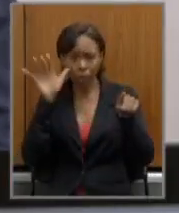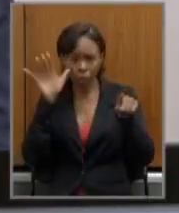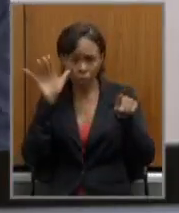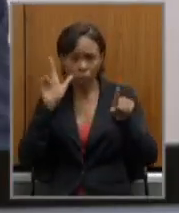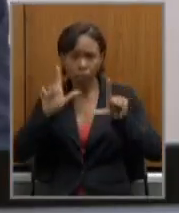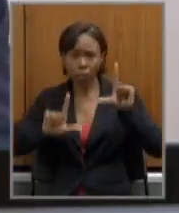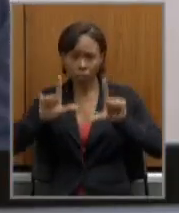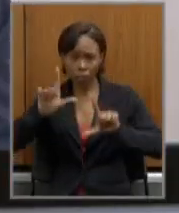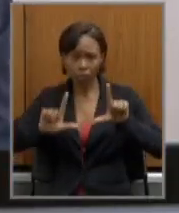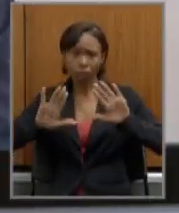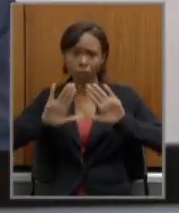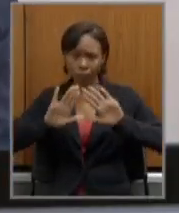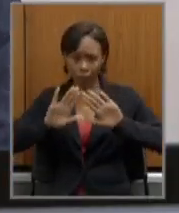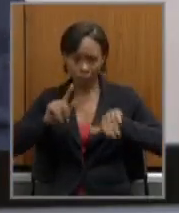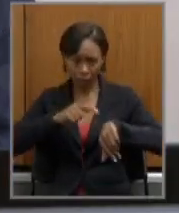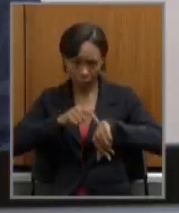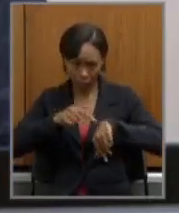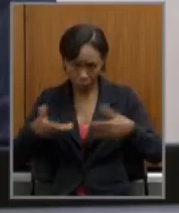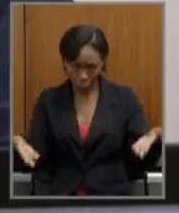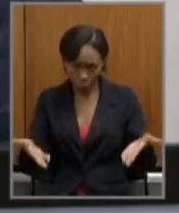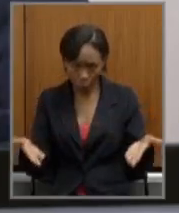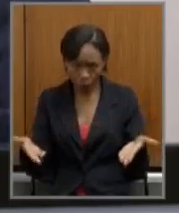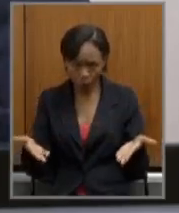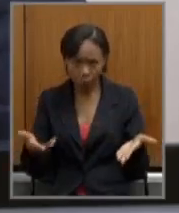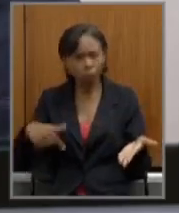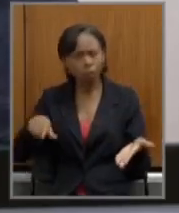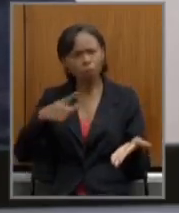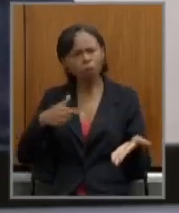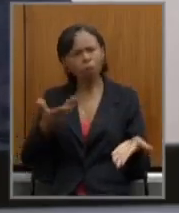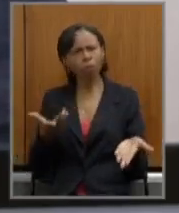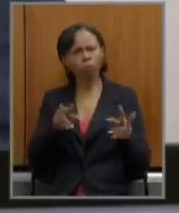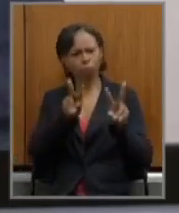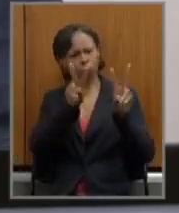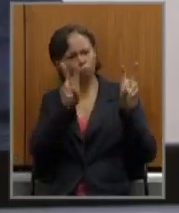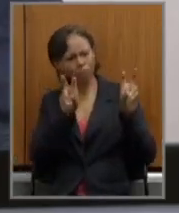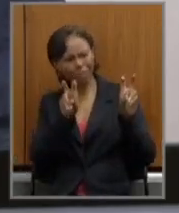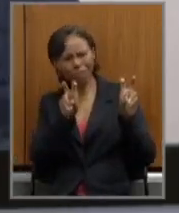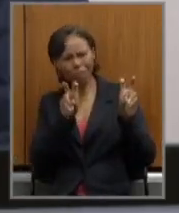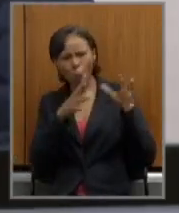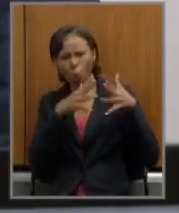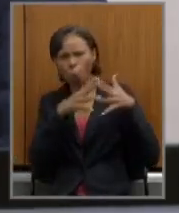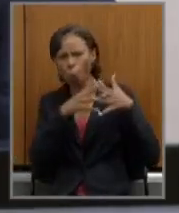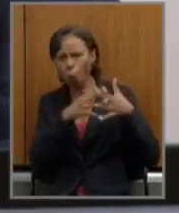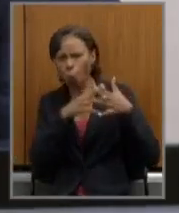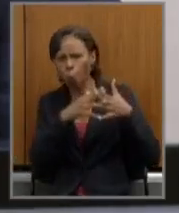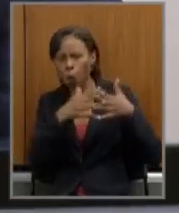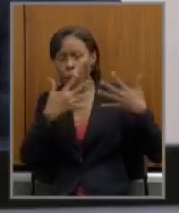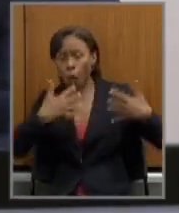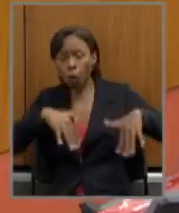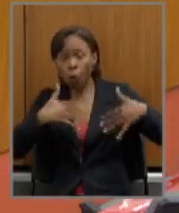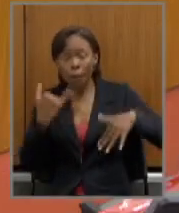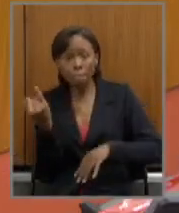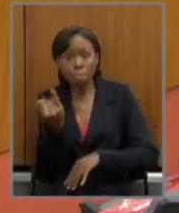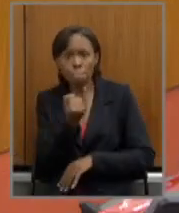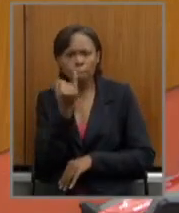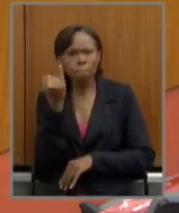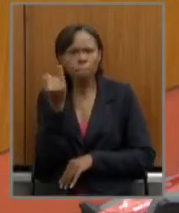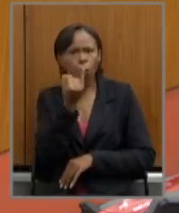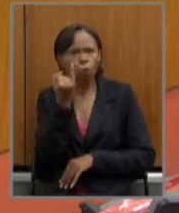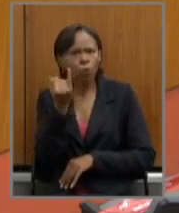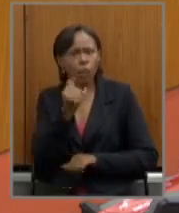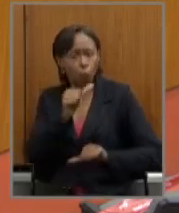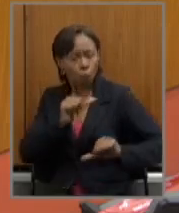Assembleia neste momento nós estamos diante de um tema complexo importantíssimo que mexe com a vida